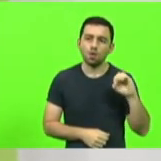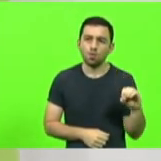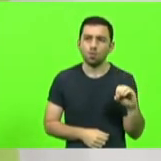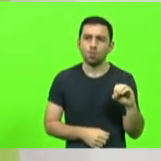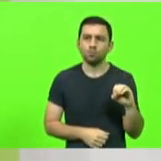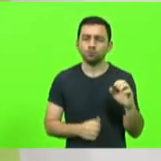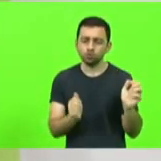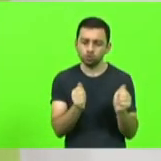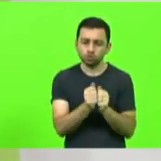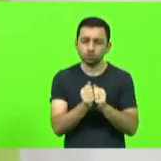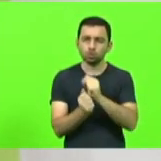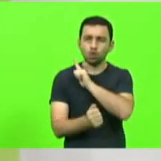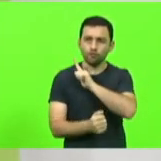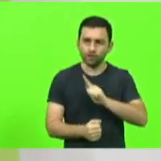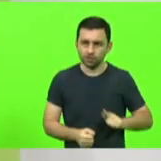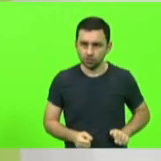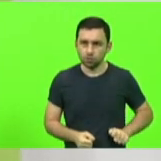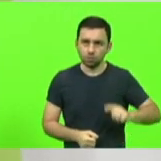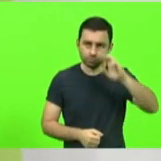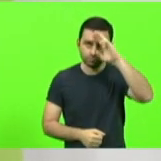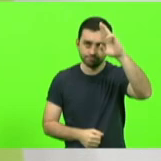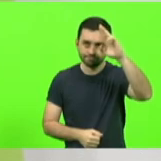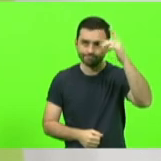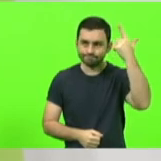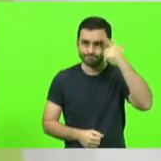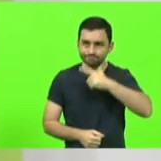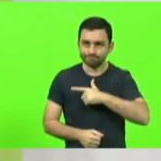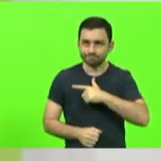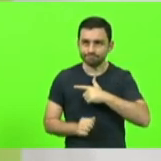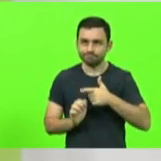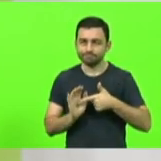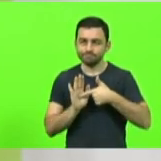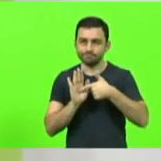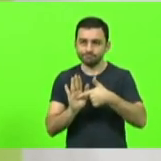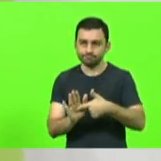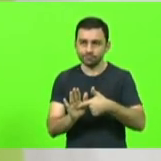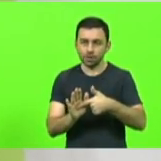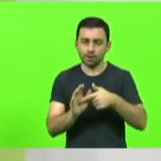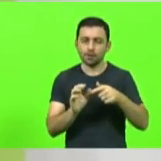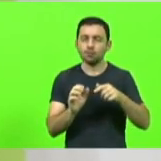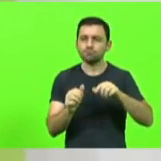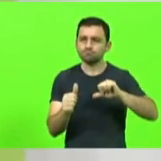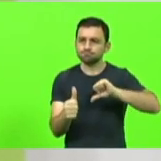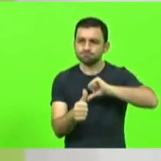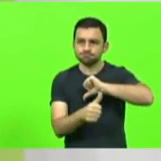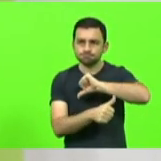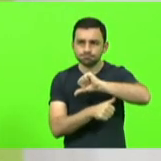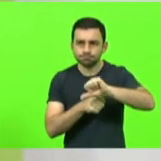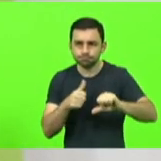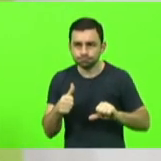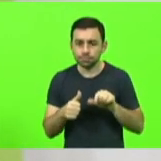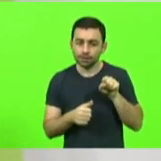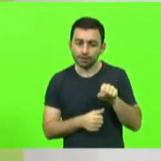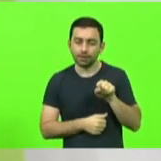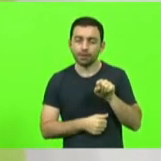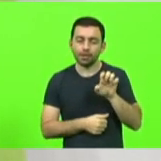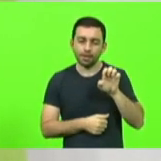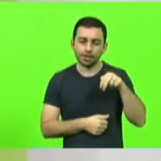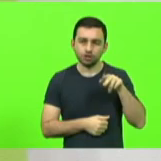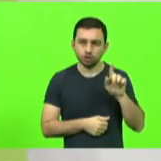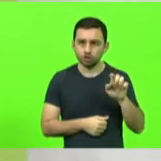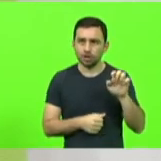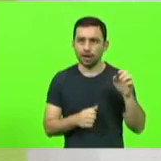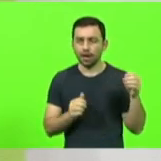Moisés foi efetuado o ato simbólico então de transição da Engi para a